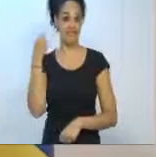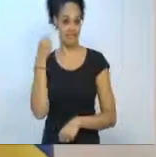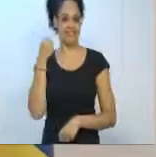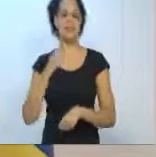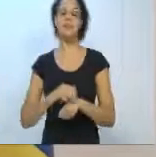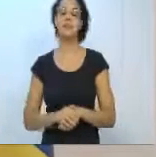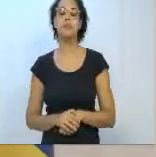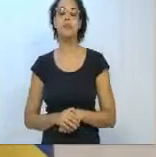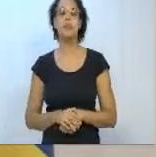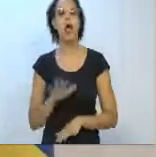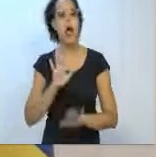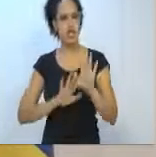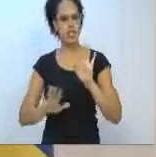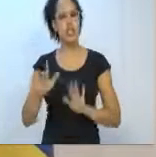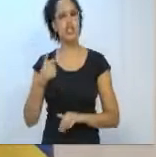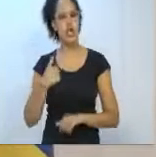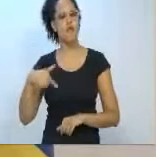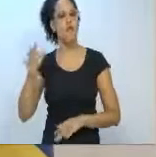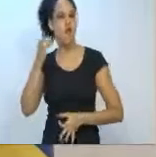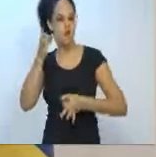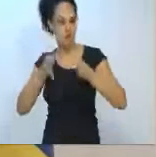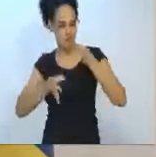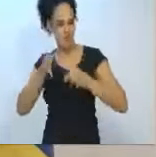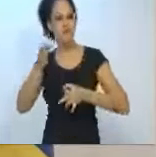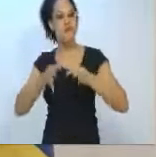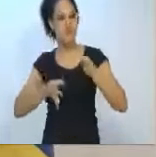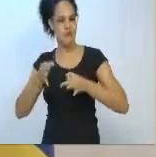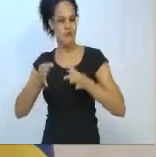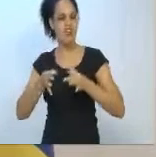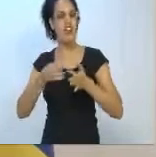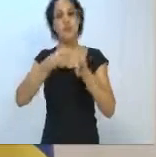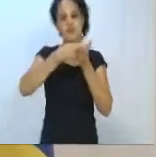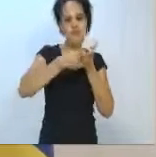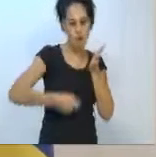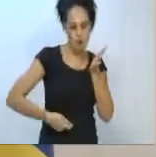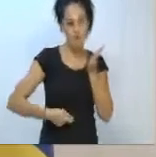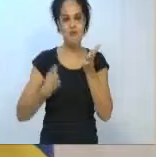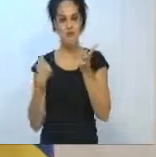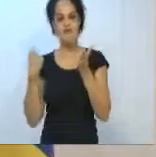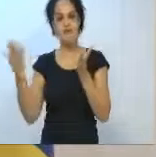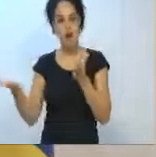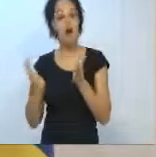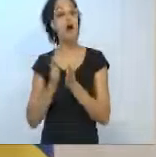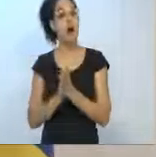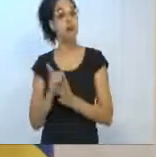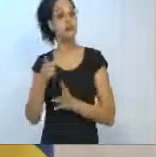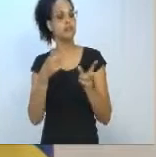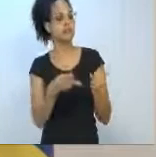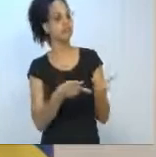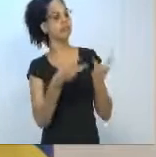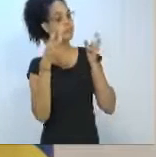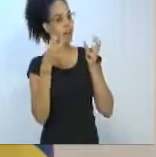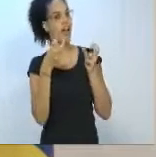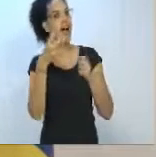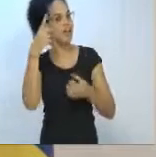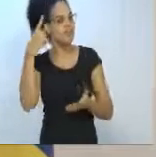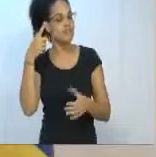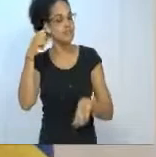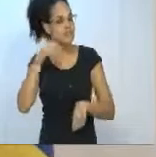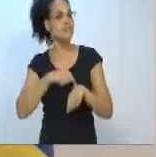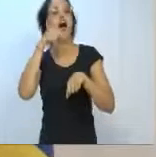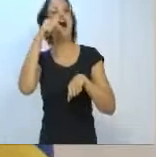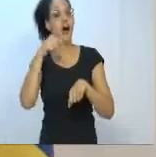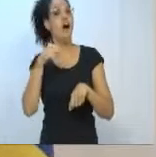concursos lá fora, ou quando faço as minhas viagens cervejeiras e digo que sou do Blumenau, eles reconhecem rapidamente, falam da nossa Octobre Fest